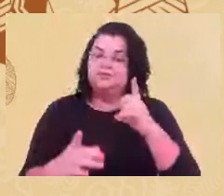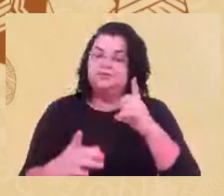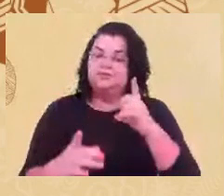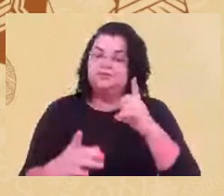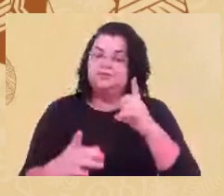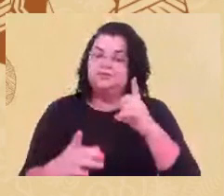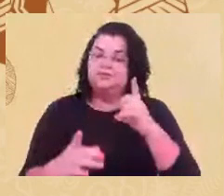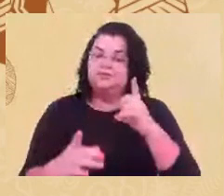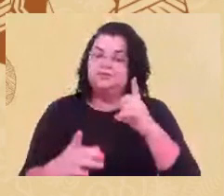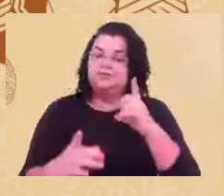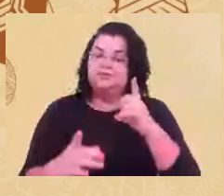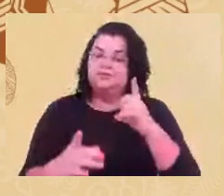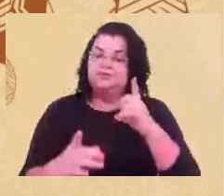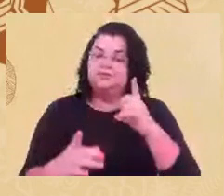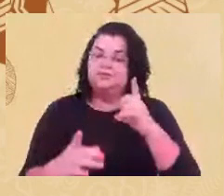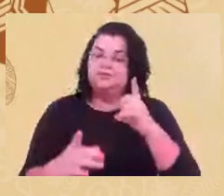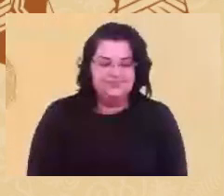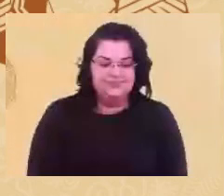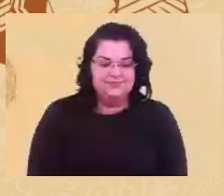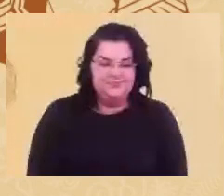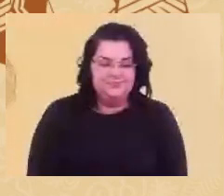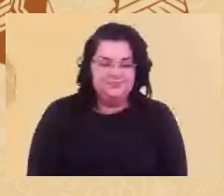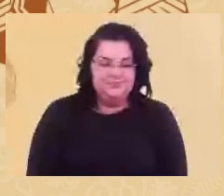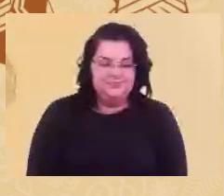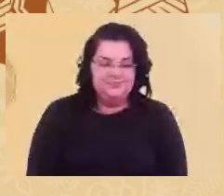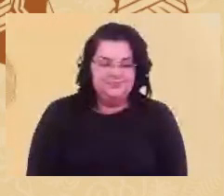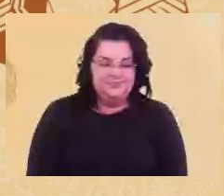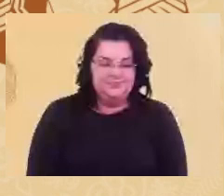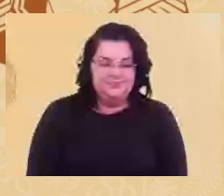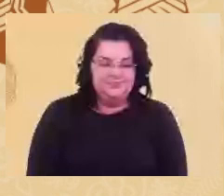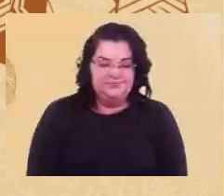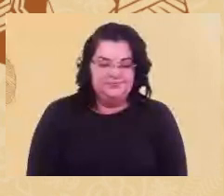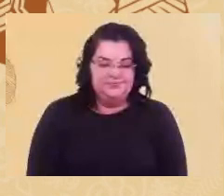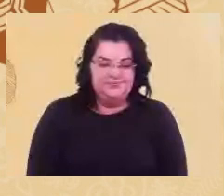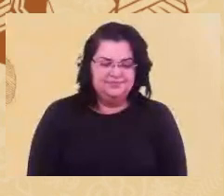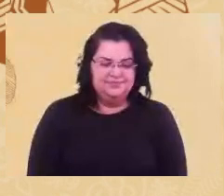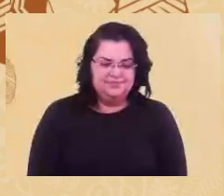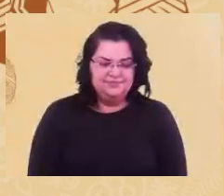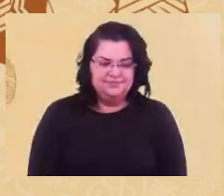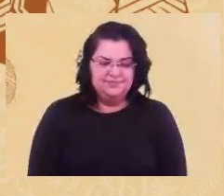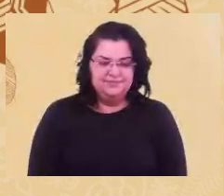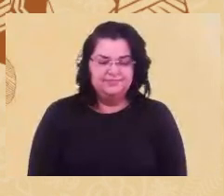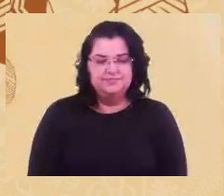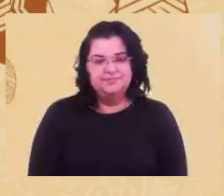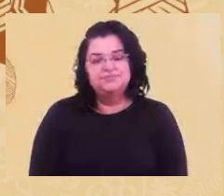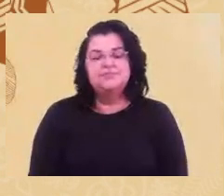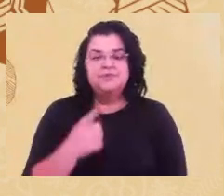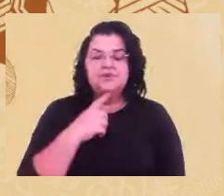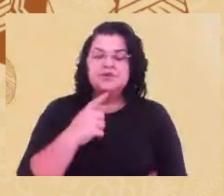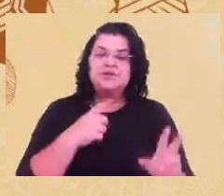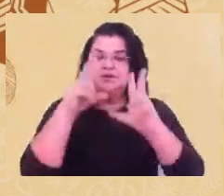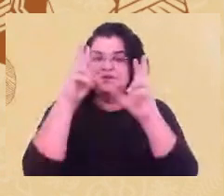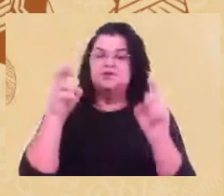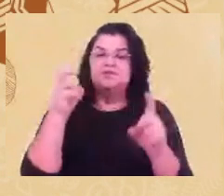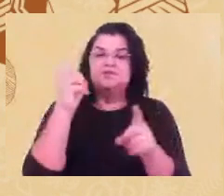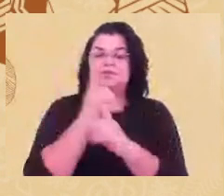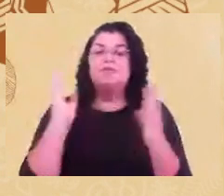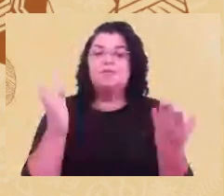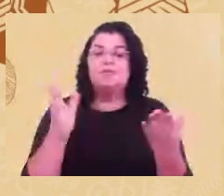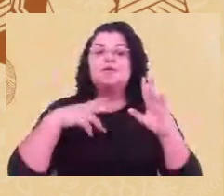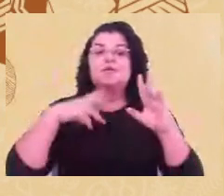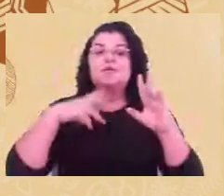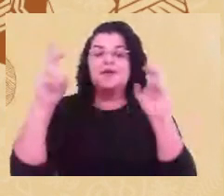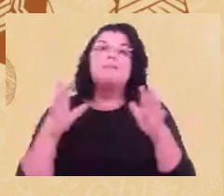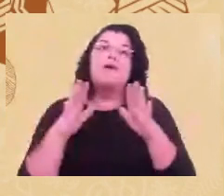o tema do encontro de hoje é um tema muito caro. O tema que pensa em saúde, eu